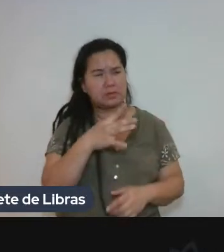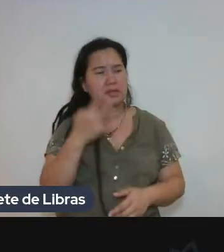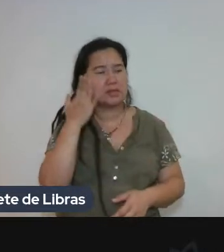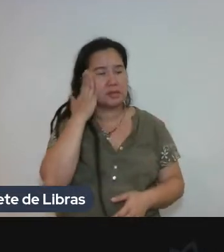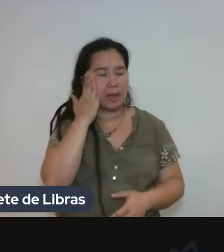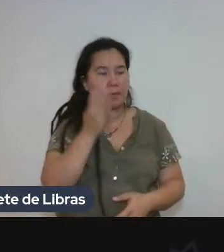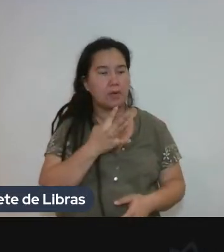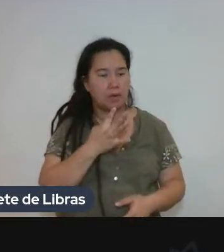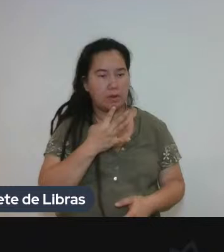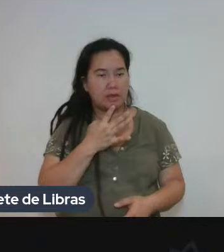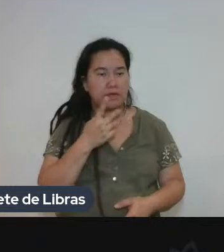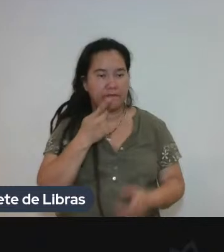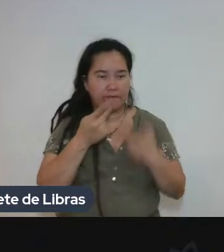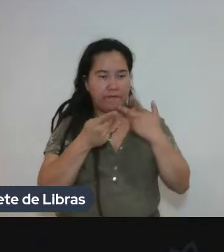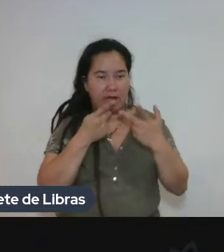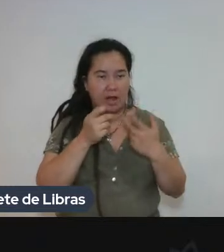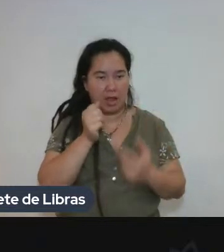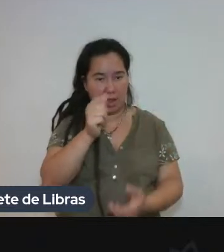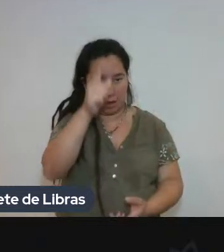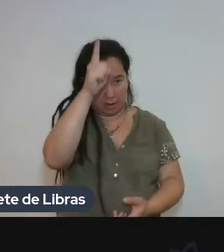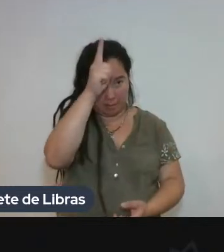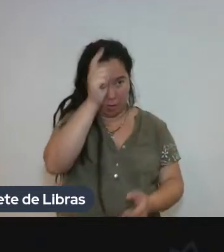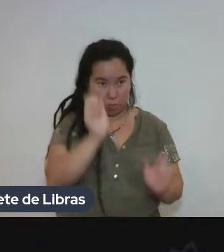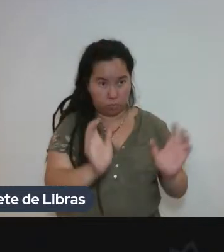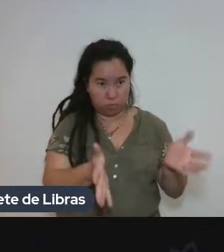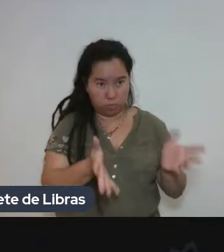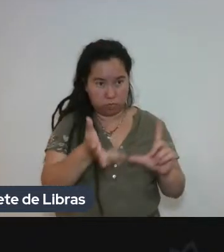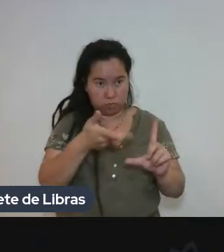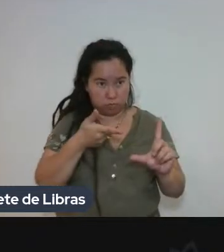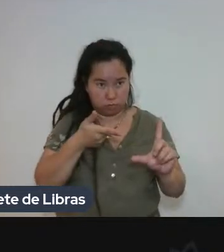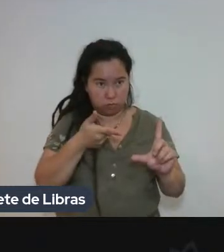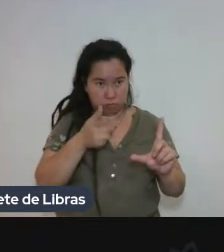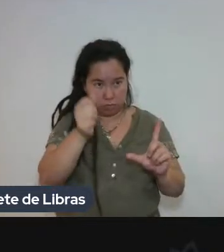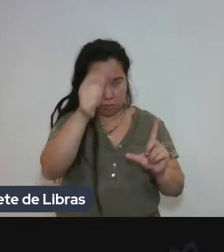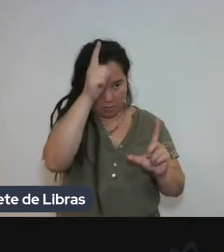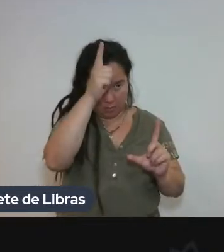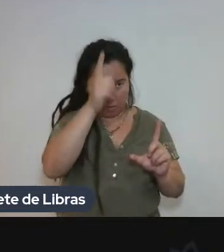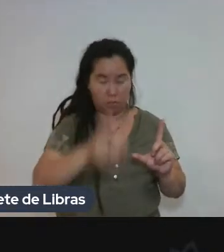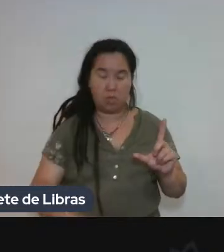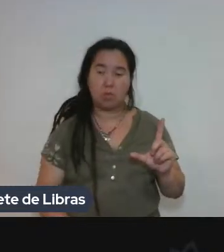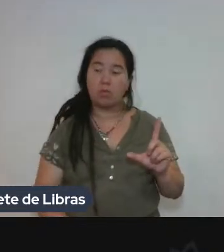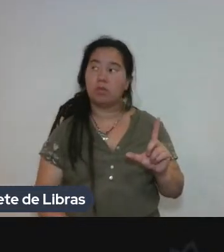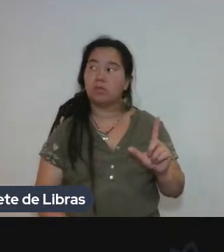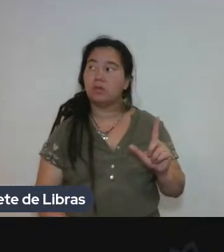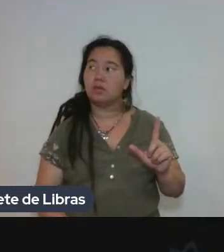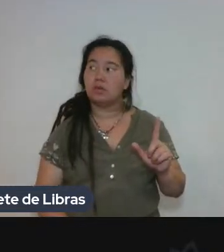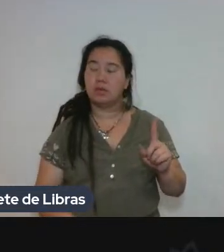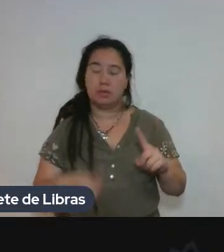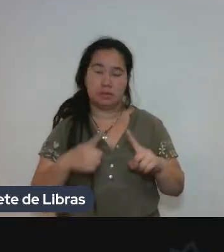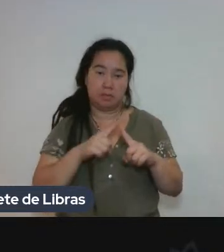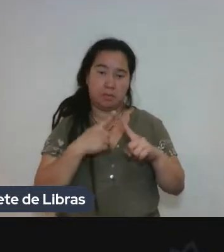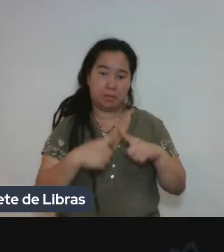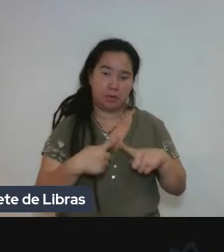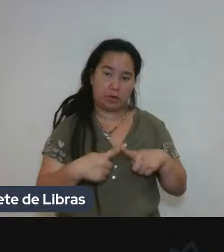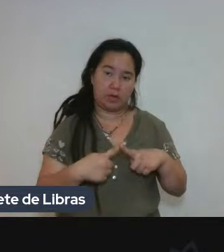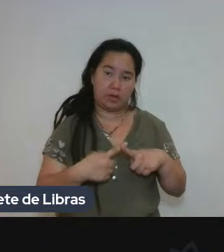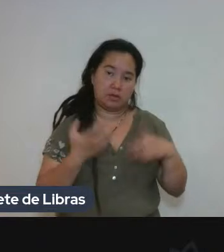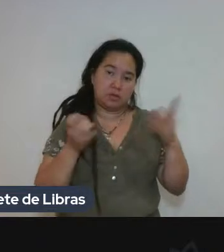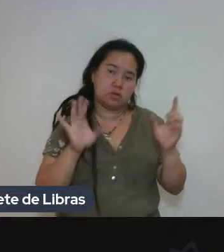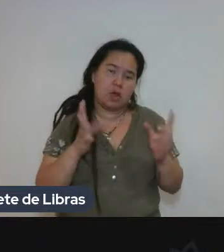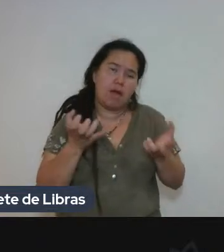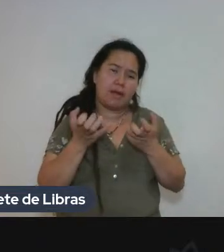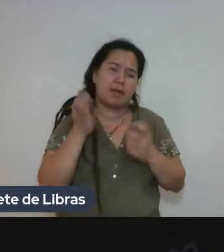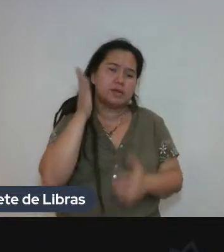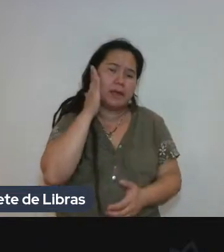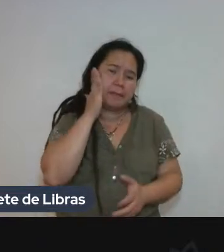você está falando do paratexto, mas só realmente, né? Sem